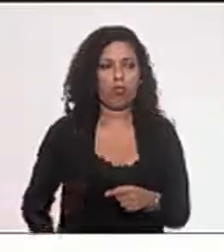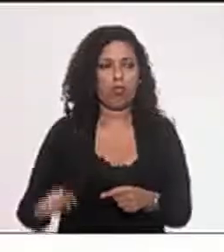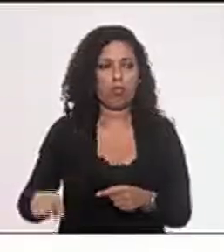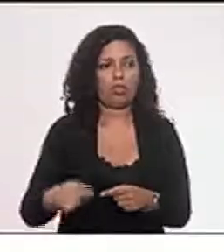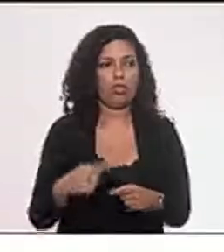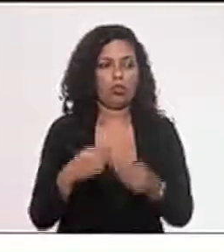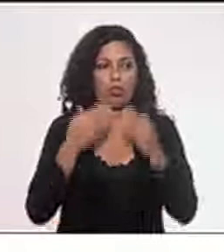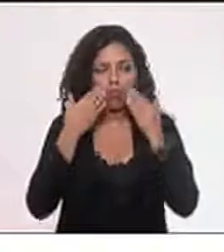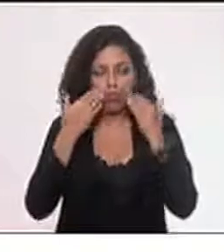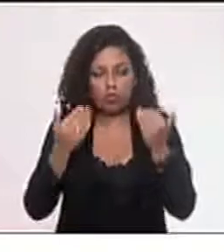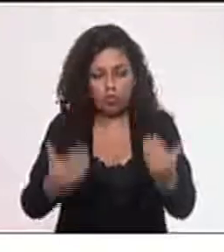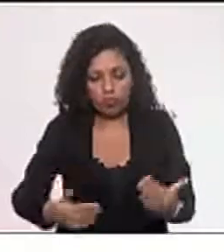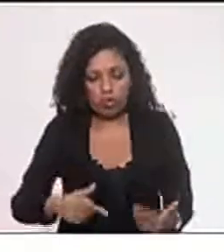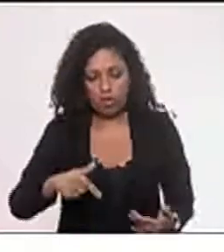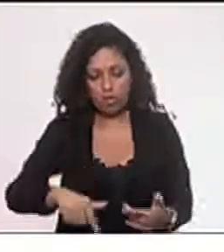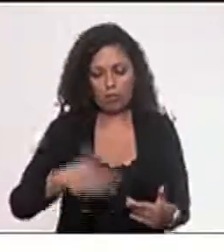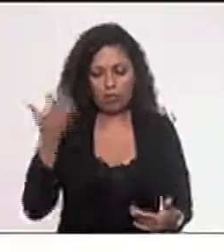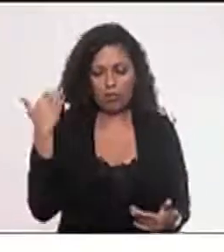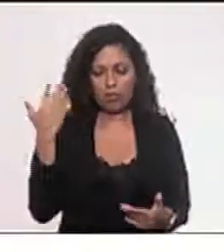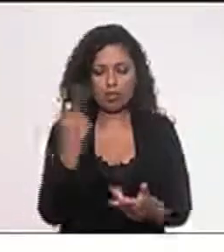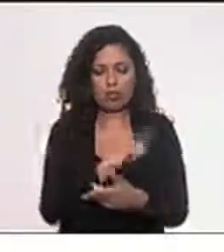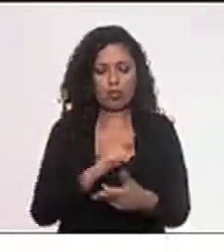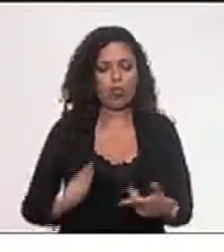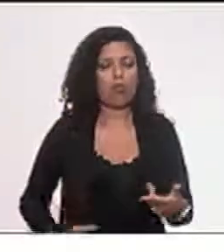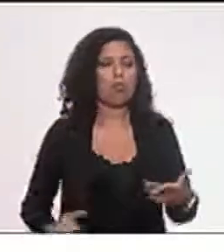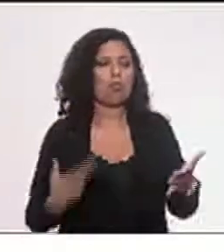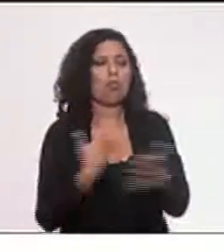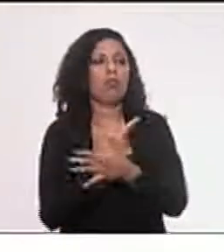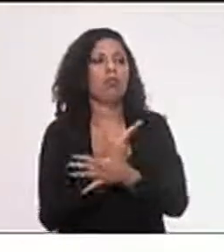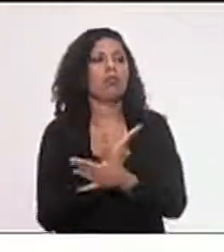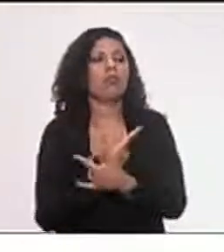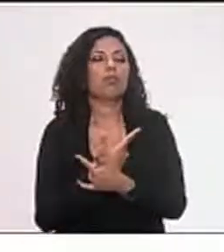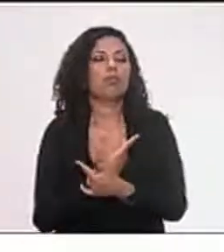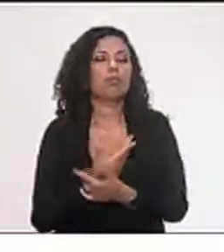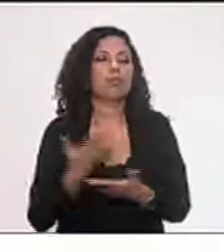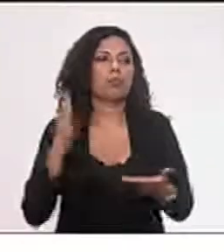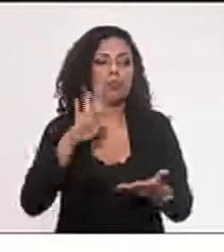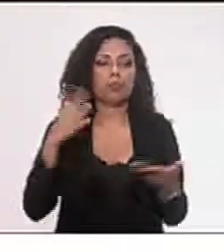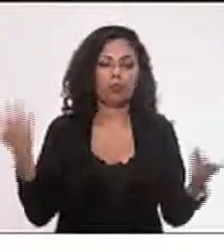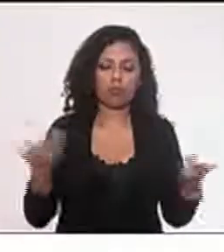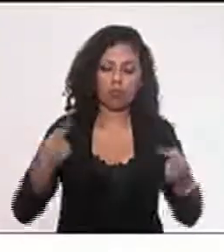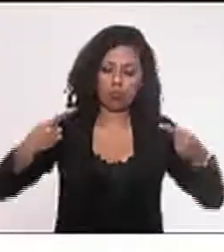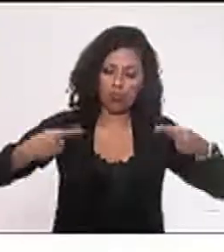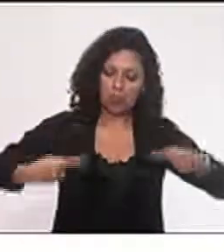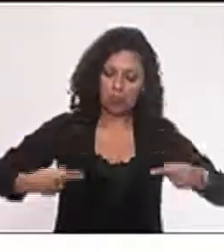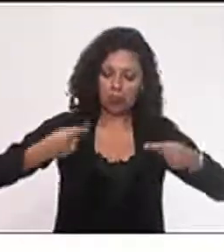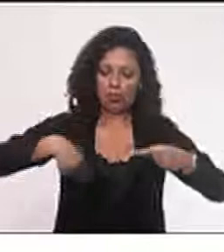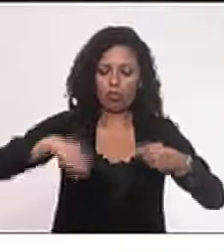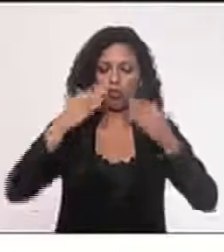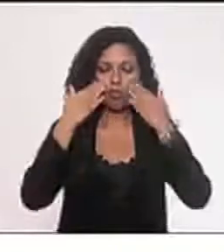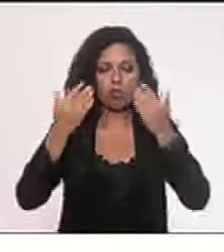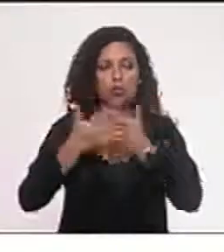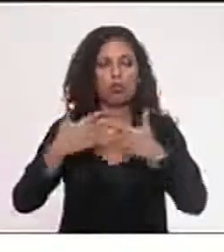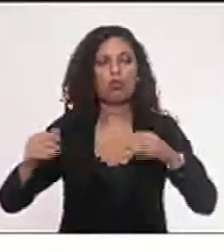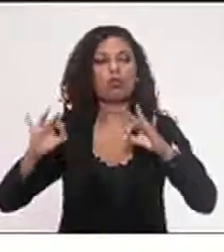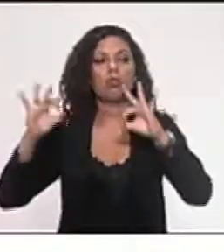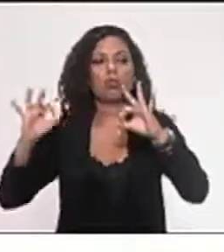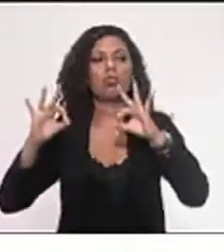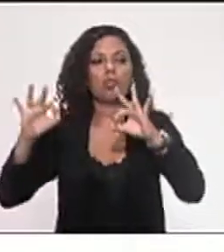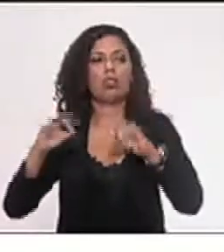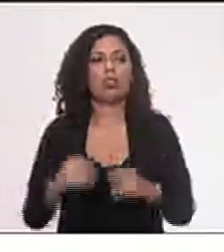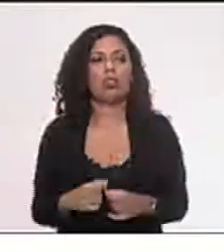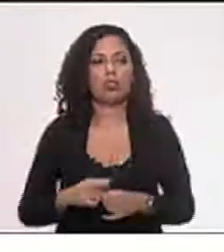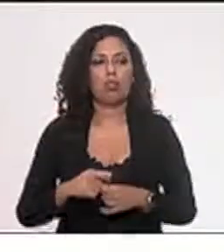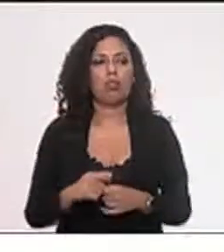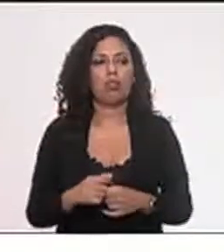denegriram muito a imagem. E hoje, nessa discussão do que é privilégio ou não, vão querer que o senhor, que é vossa